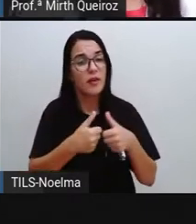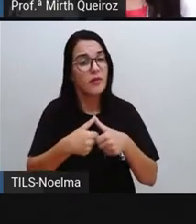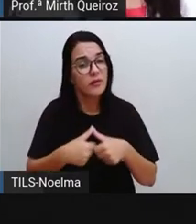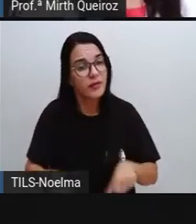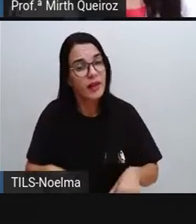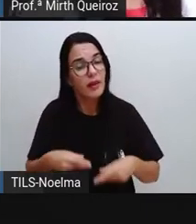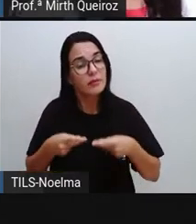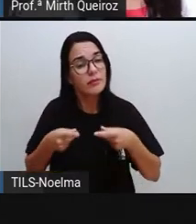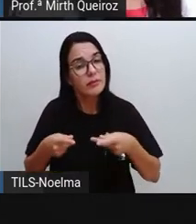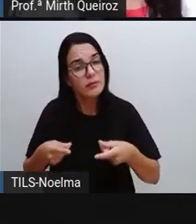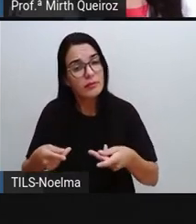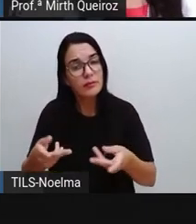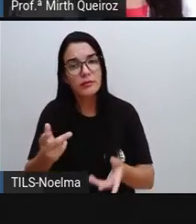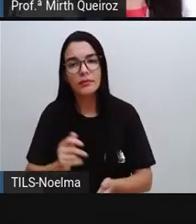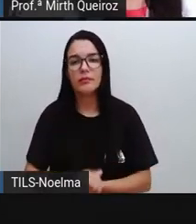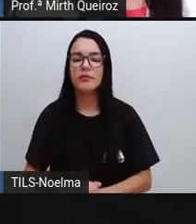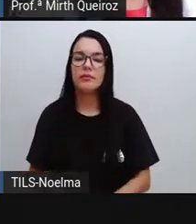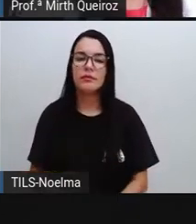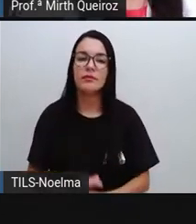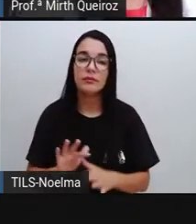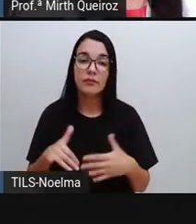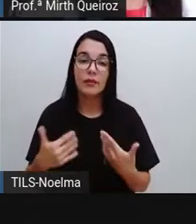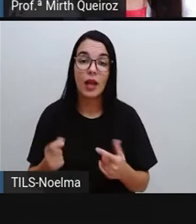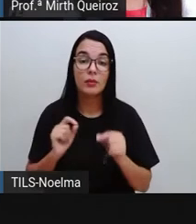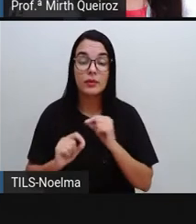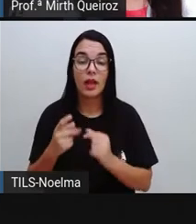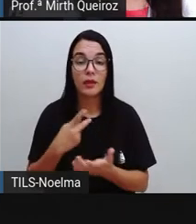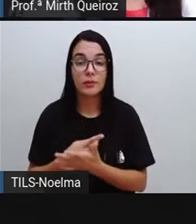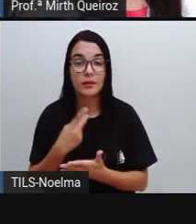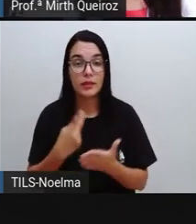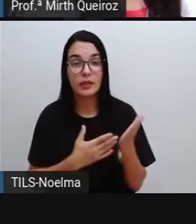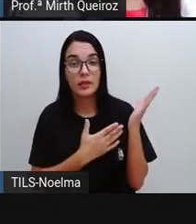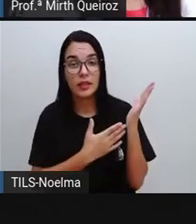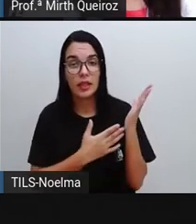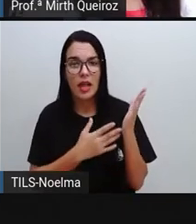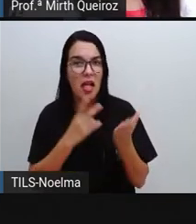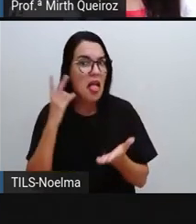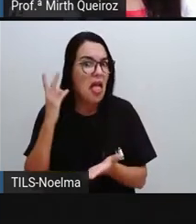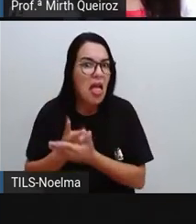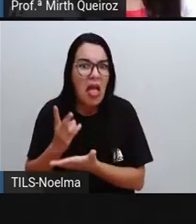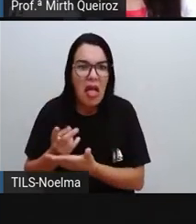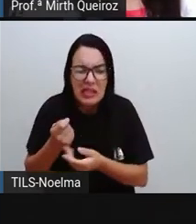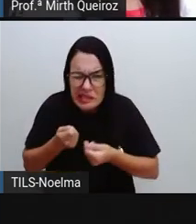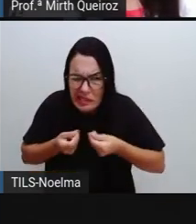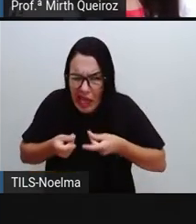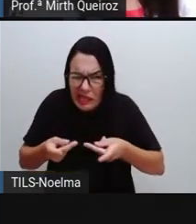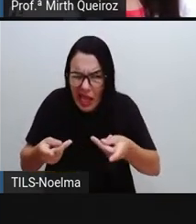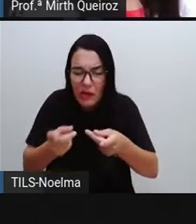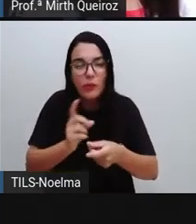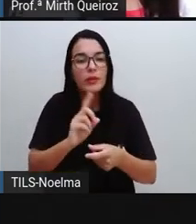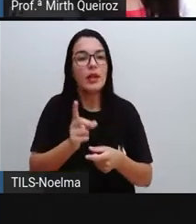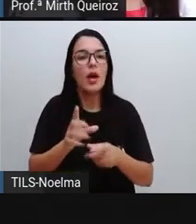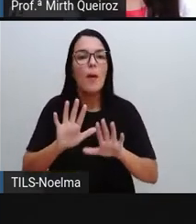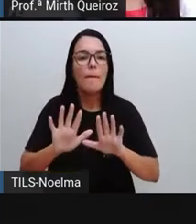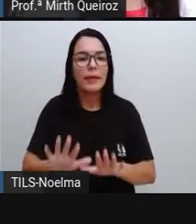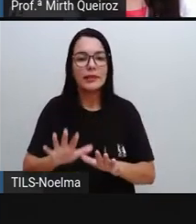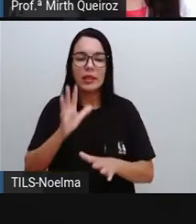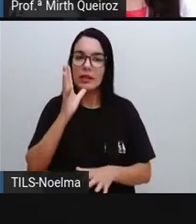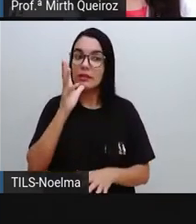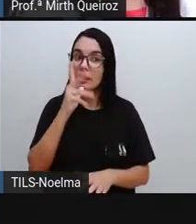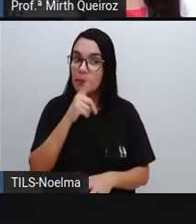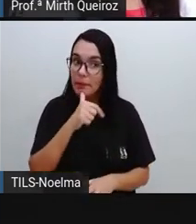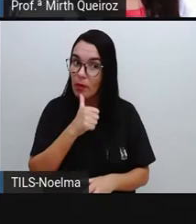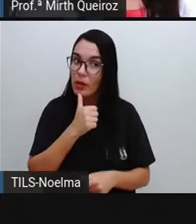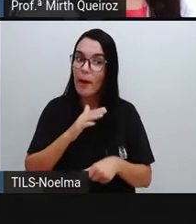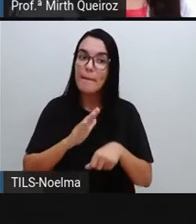consumo duráveis. E esses bens de consumo duráveis, será que vai durar para sempre? Não, não se trata de durar para sempre. Significa que a